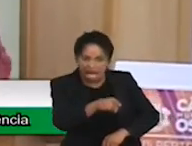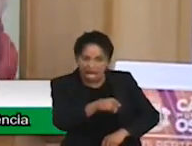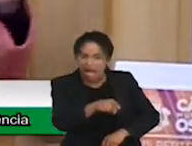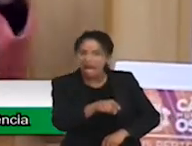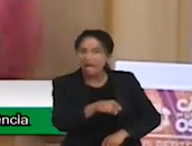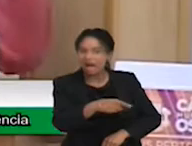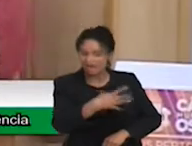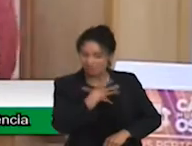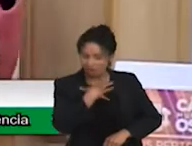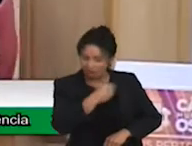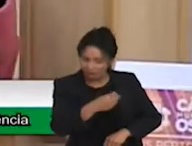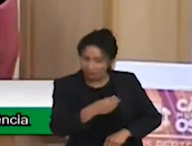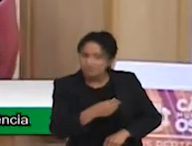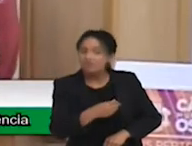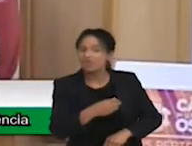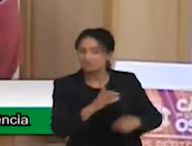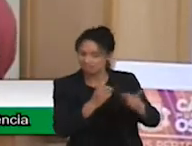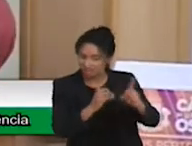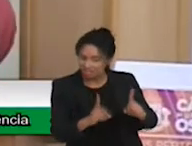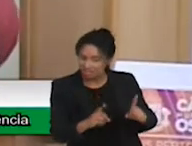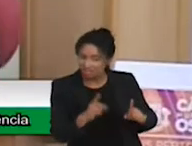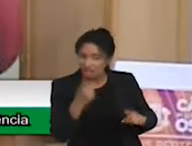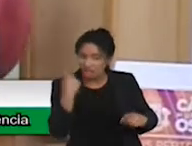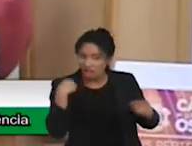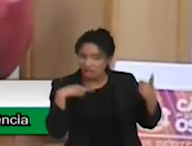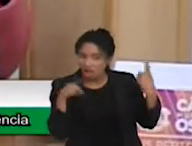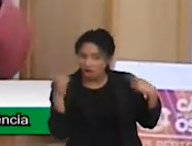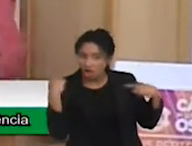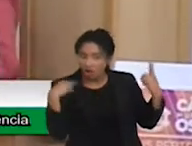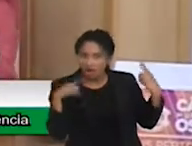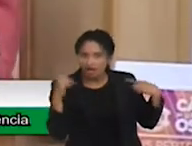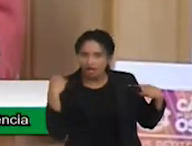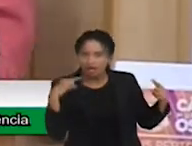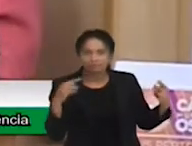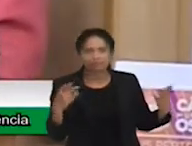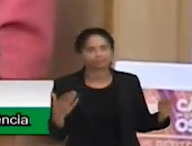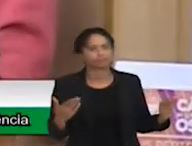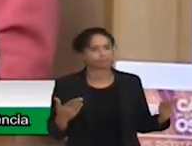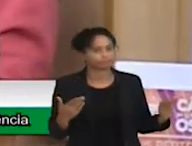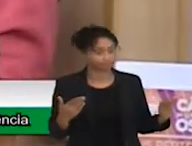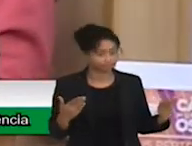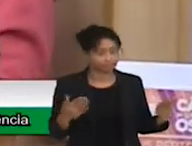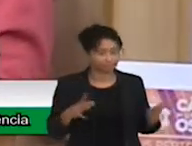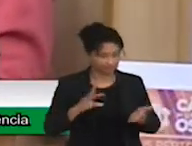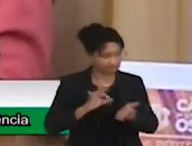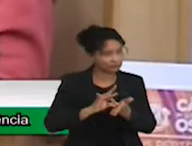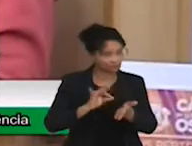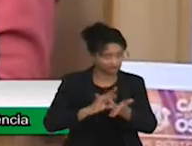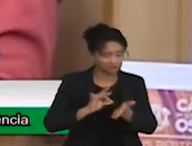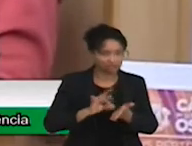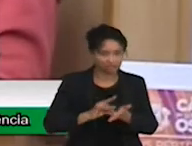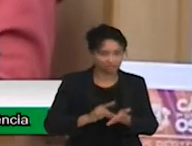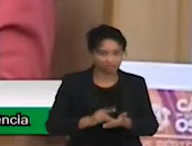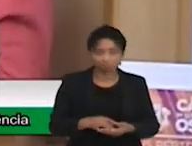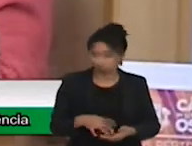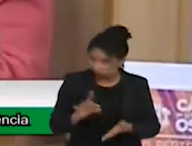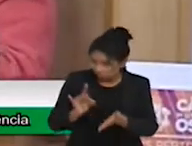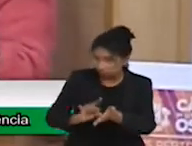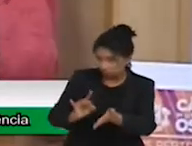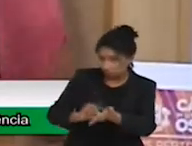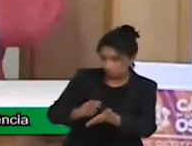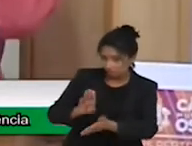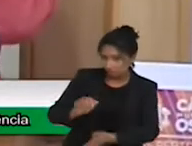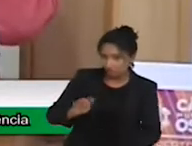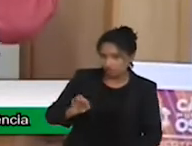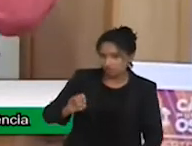Ela é totalmente doida. É a coisa mais comum. Não estou mentindo. Batista deve receber. Algumas pessoas falam assim, não